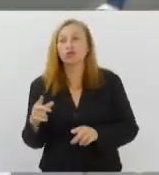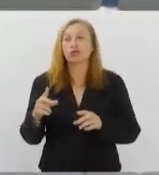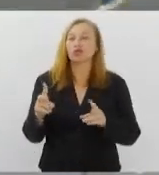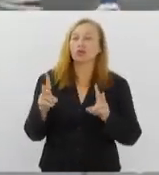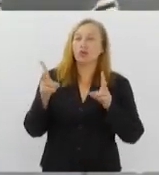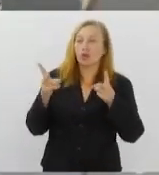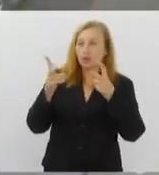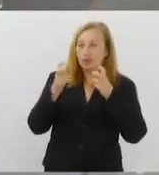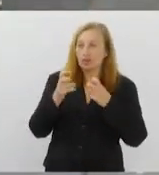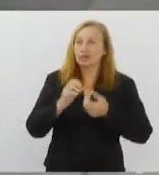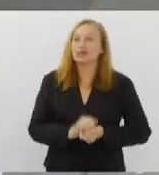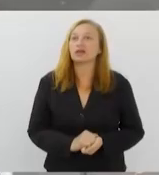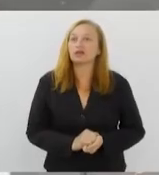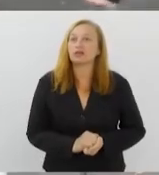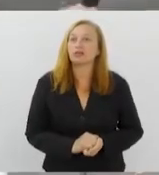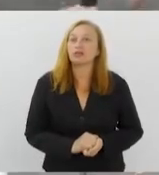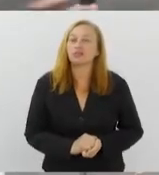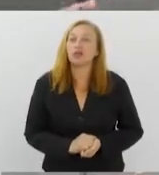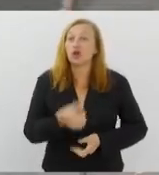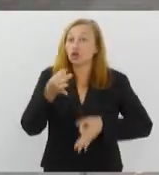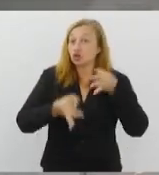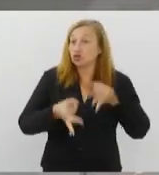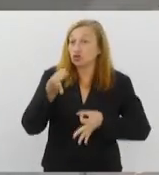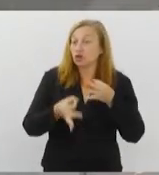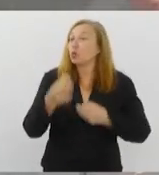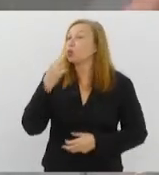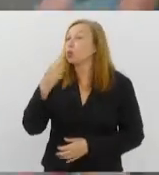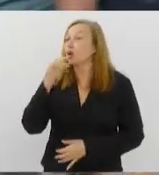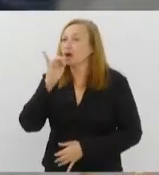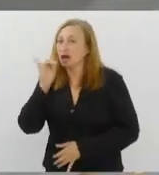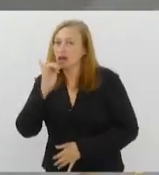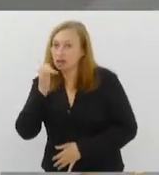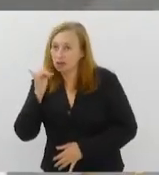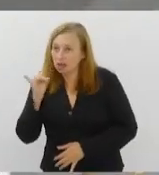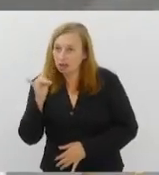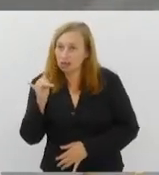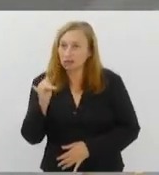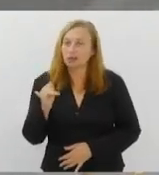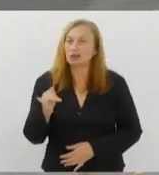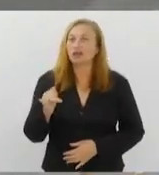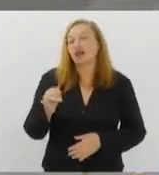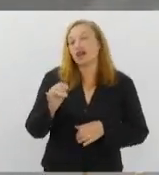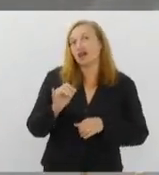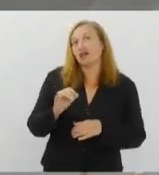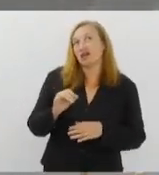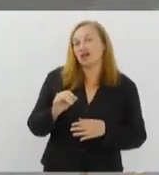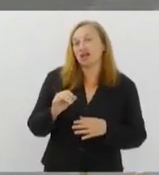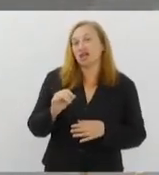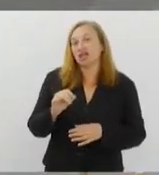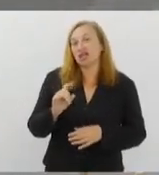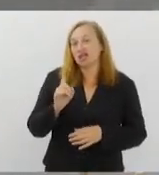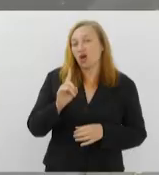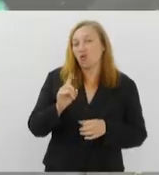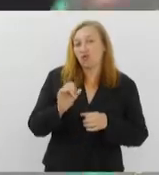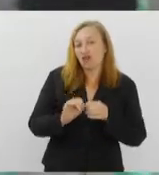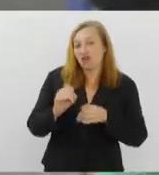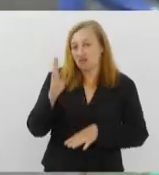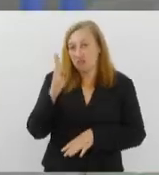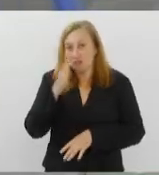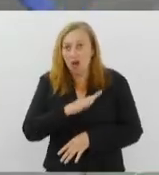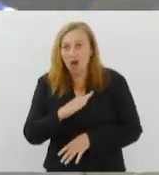Uma das justificativas do cigarro eletrônico é que pode fazer menos mal, entre aspas, do que o cigarro tradicional,